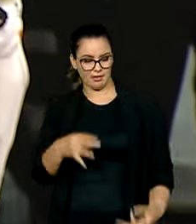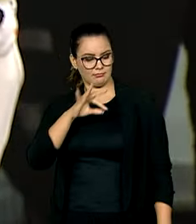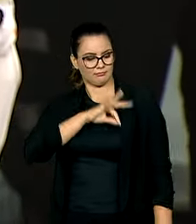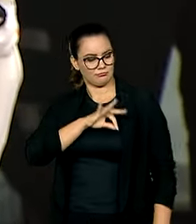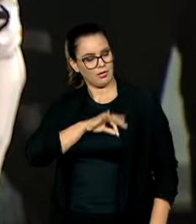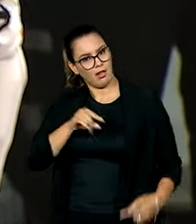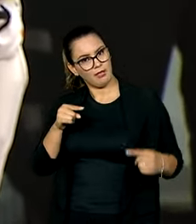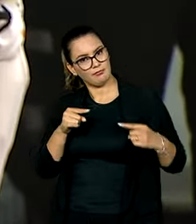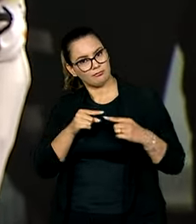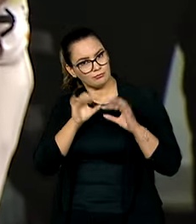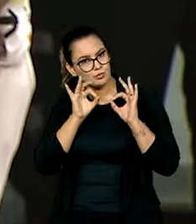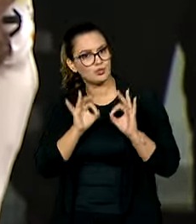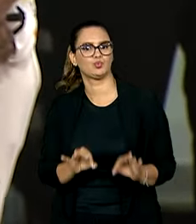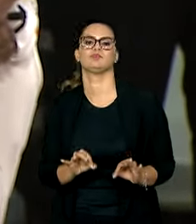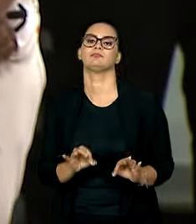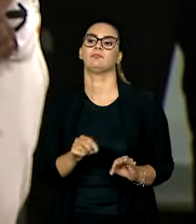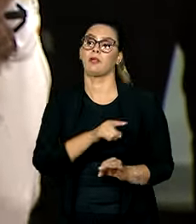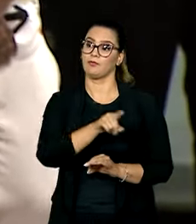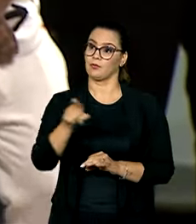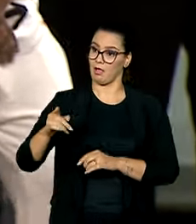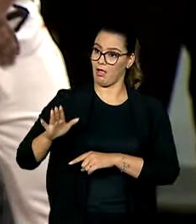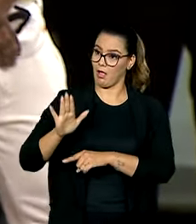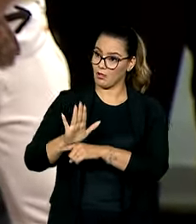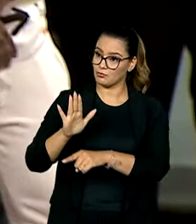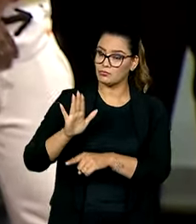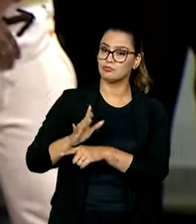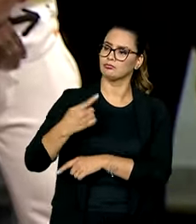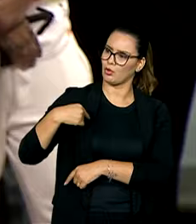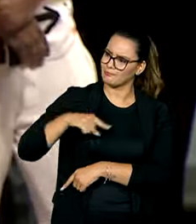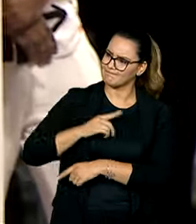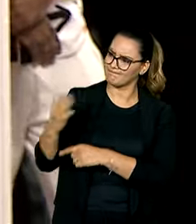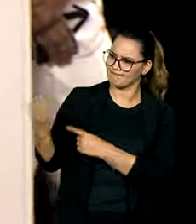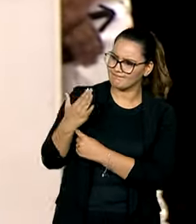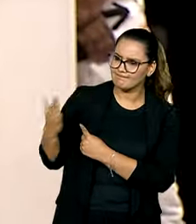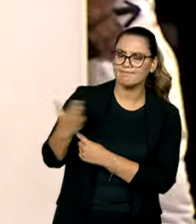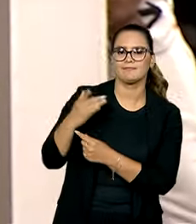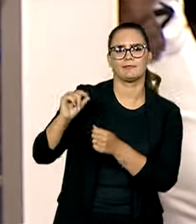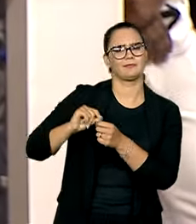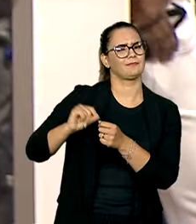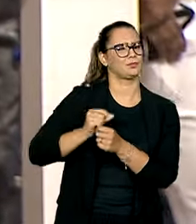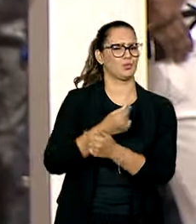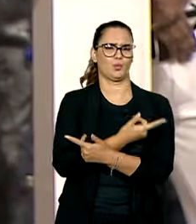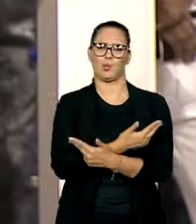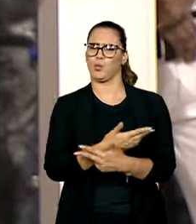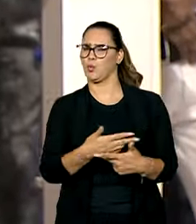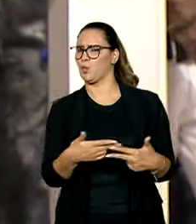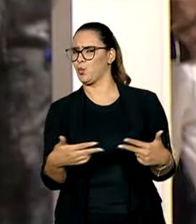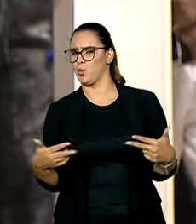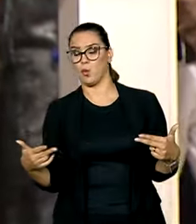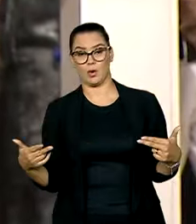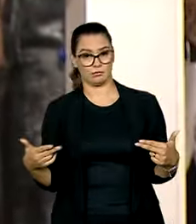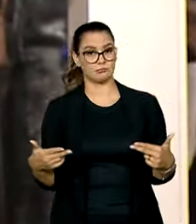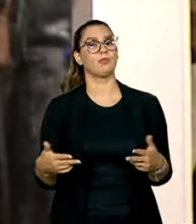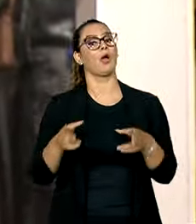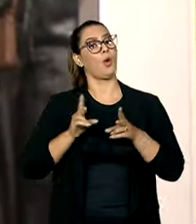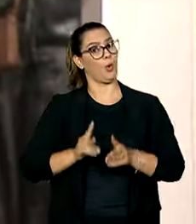Vocês ajudaram a gente a fazer muitas coisas e vão continuar ajudando.